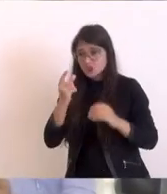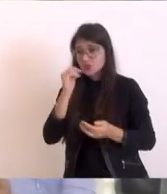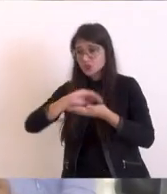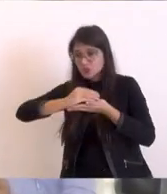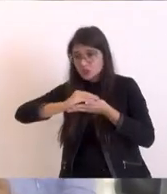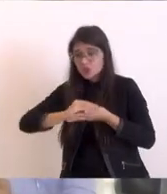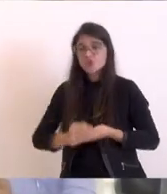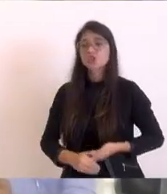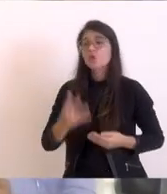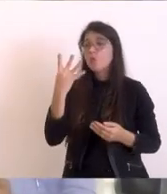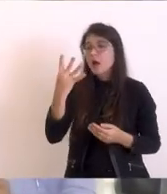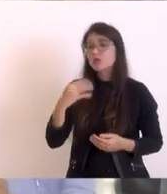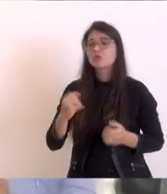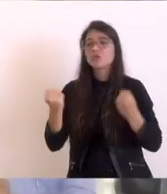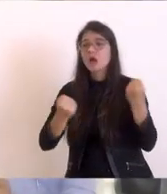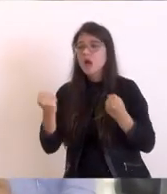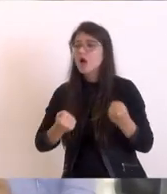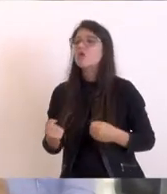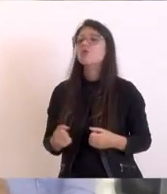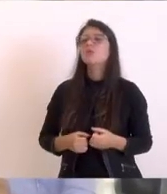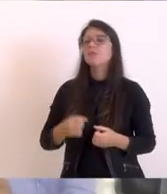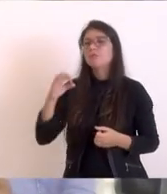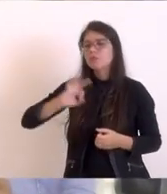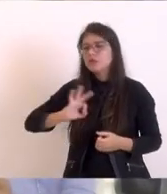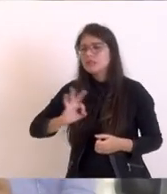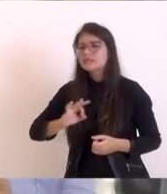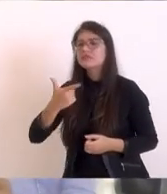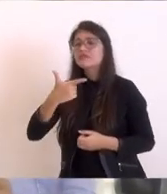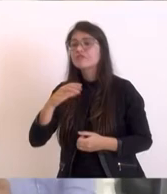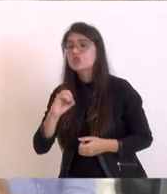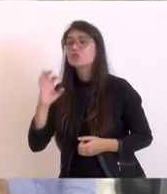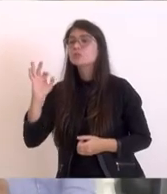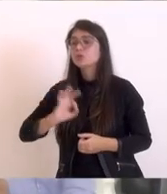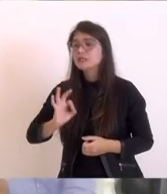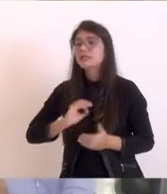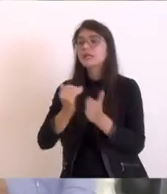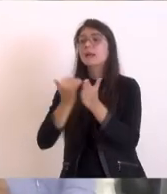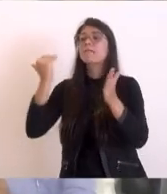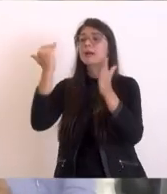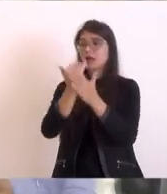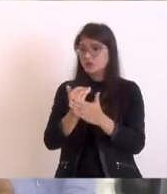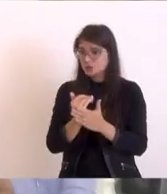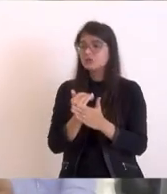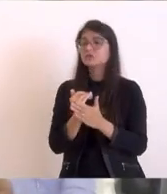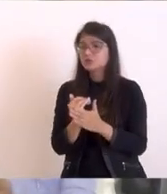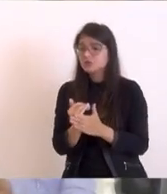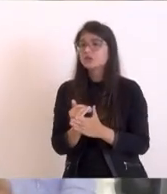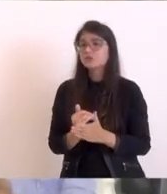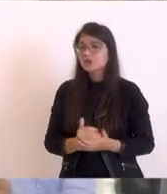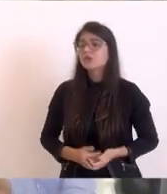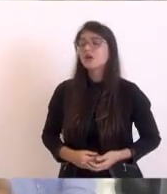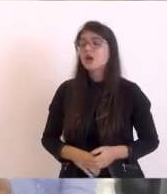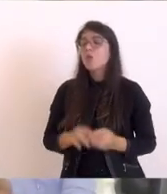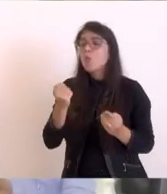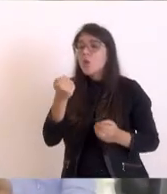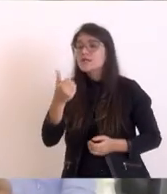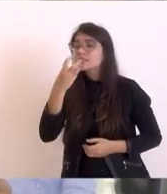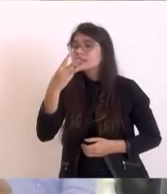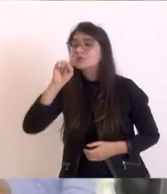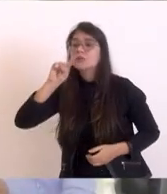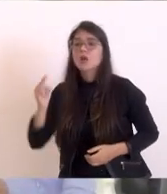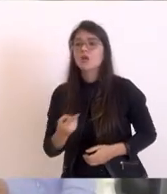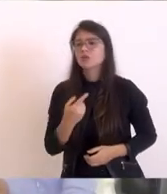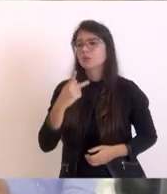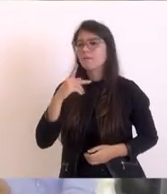quatro viaturas novas e são 20 policiais a mais que, das hoje a paga, são quase 3 milhões de proéis. Nós temos no